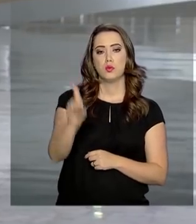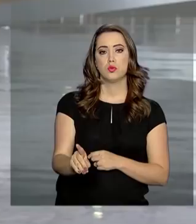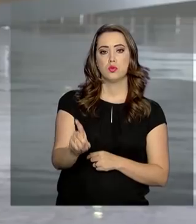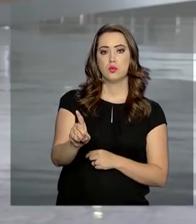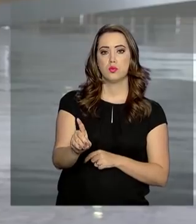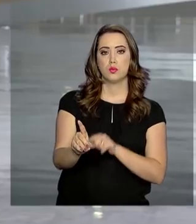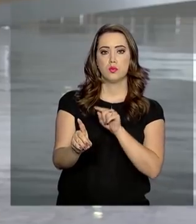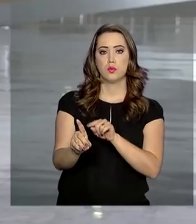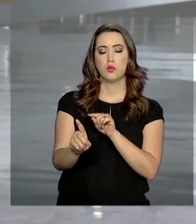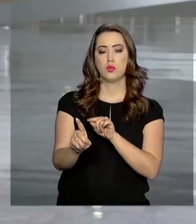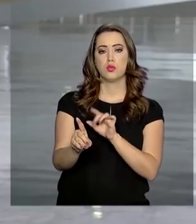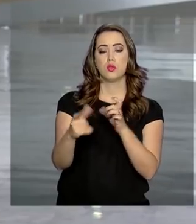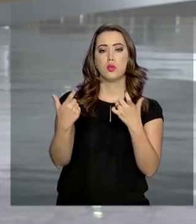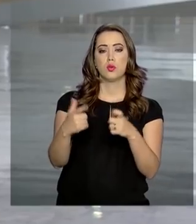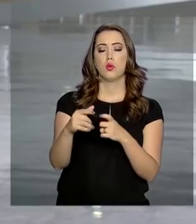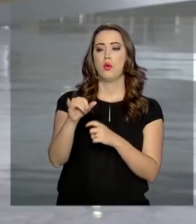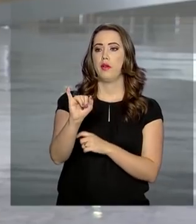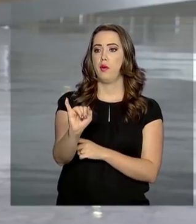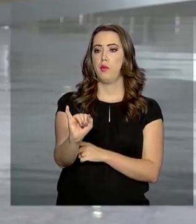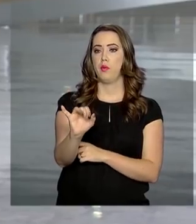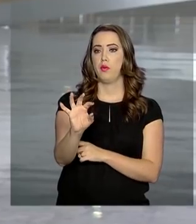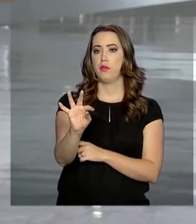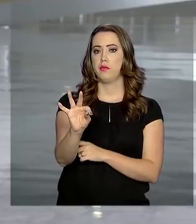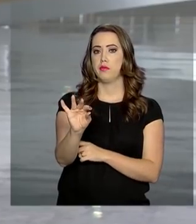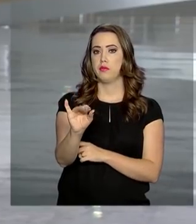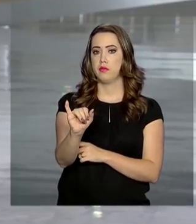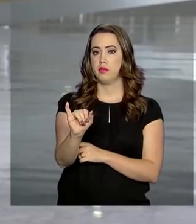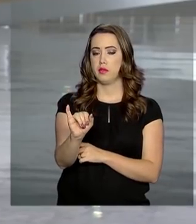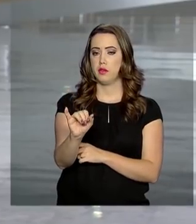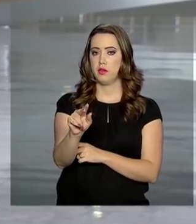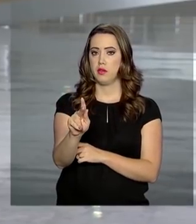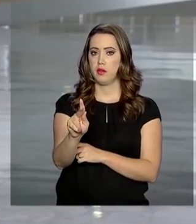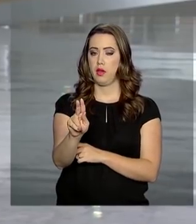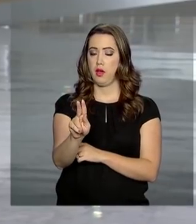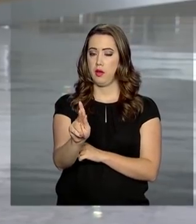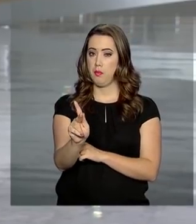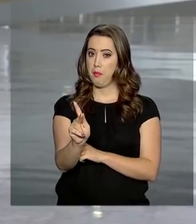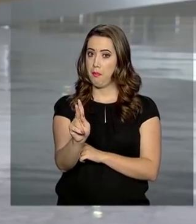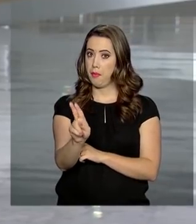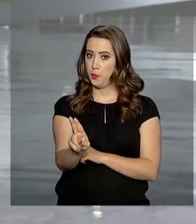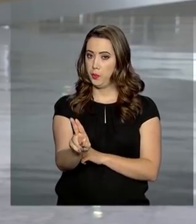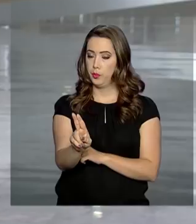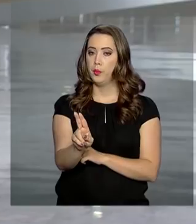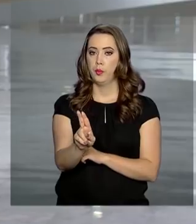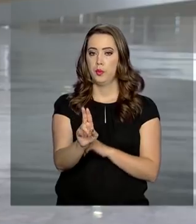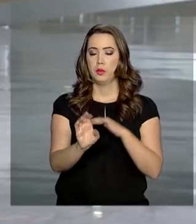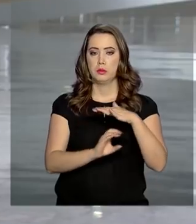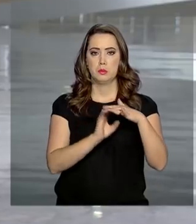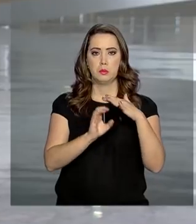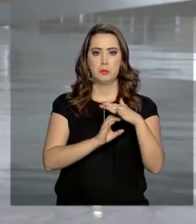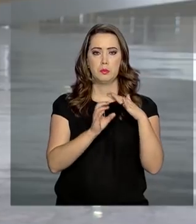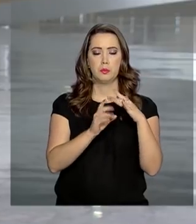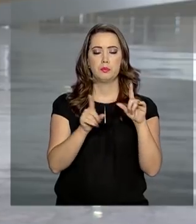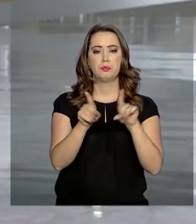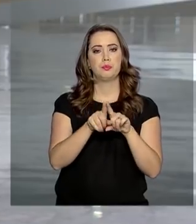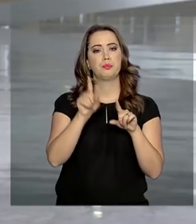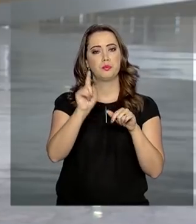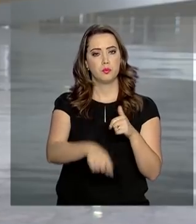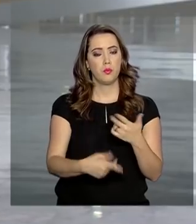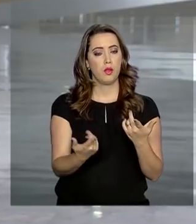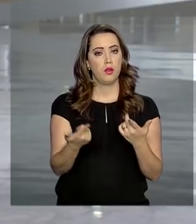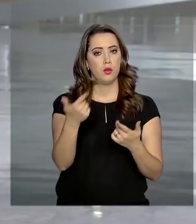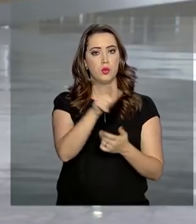de Itaipu Binacional, que será Joaquim Silva e Luna, e o novo diretor financeiro executivo da